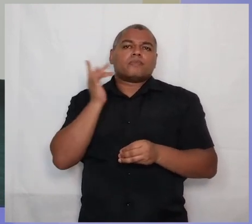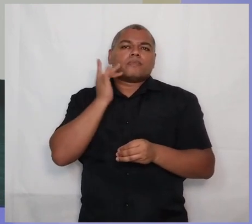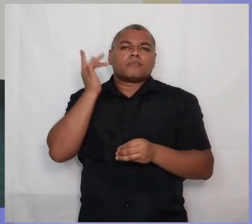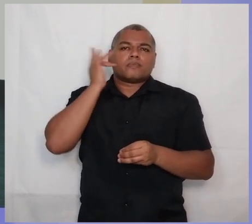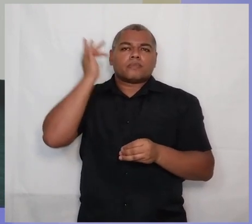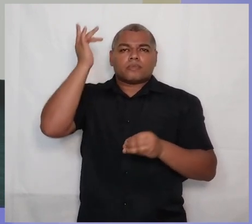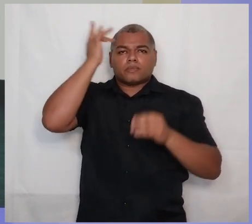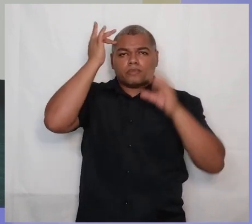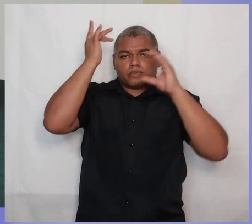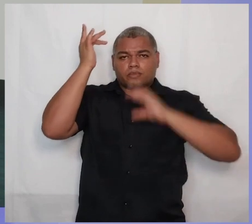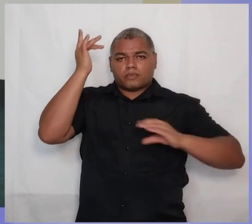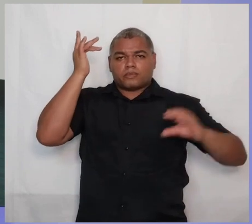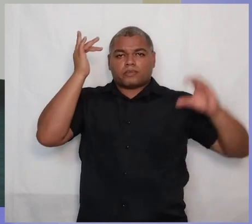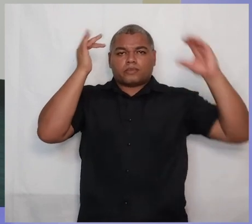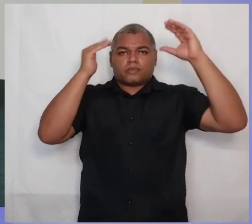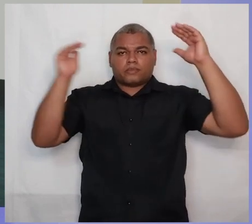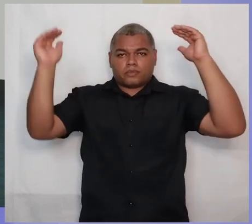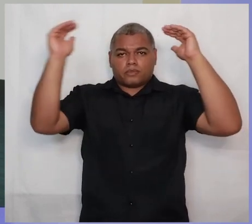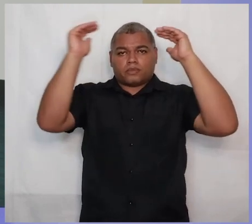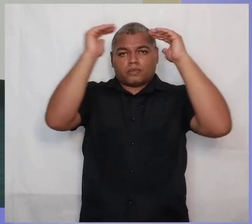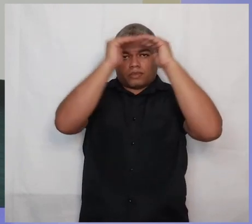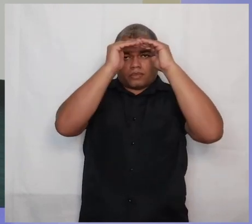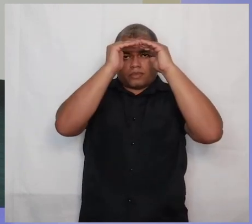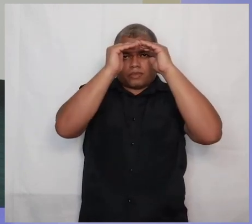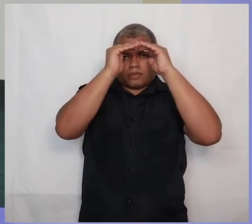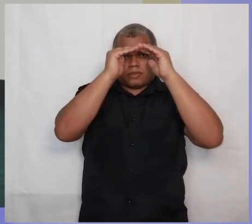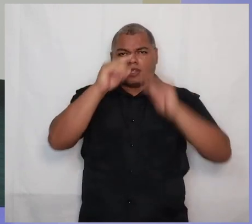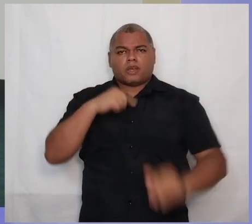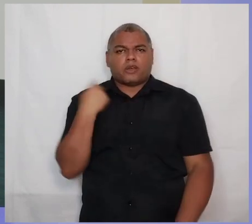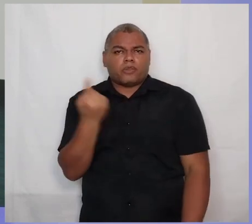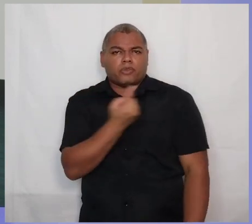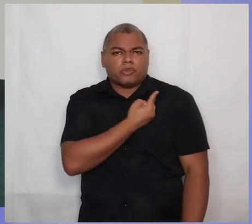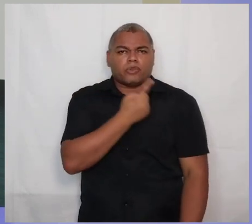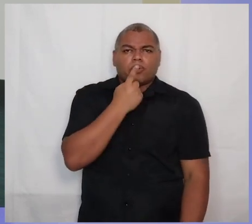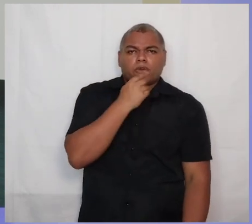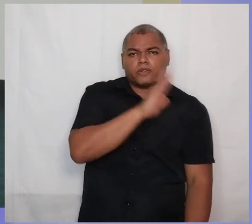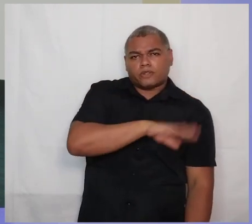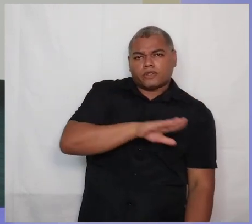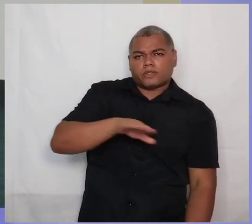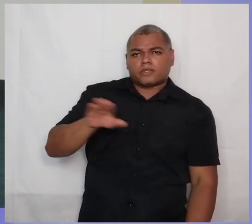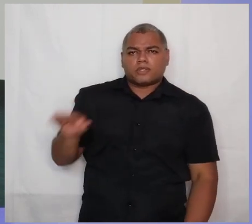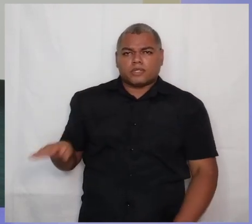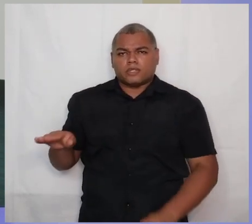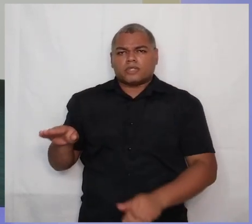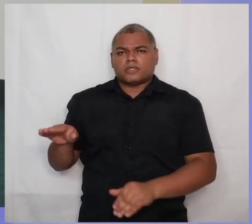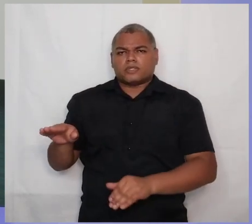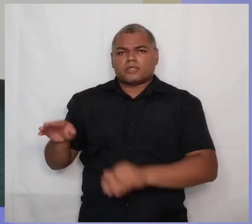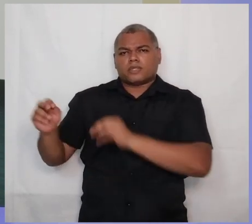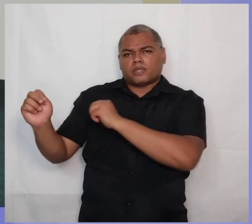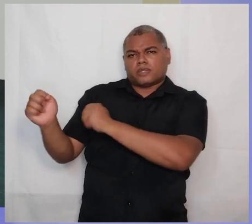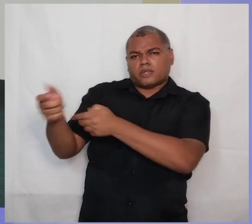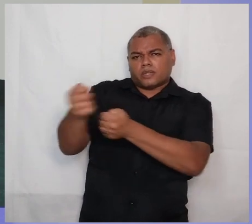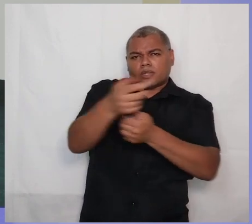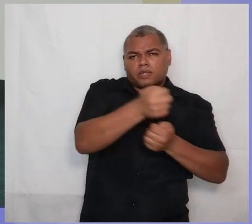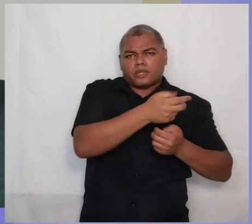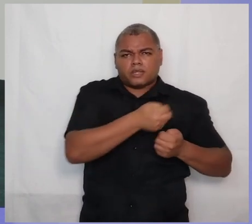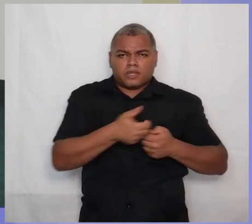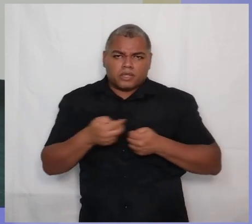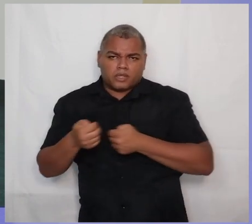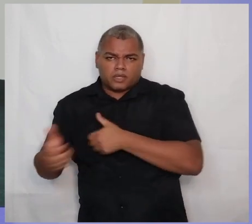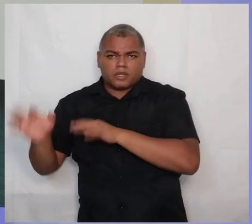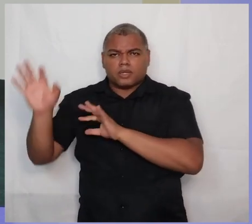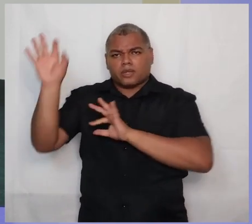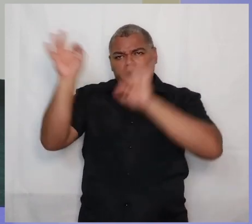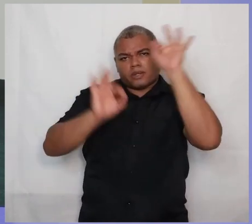Cristo. Para que não mais sejamos como crianças, arrastados pelas ondas e levados de um lado para outro, por